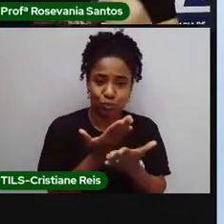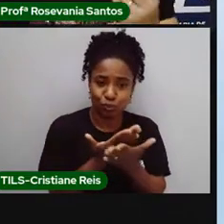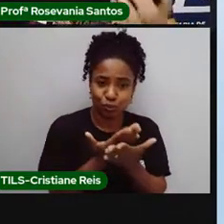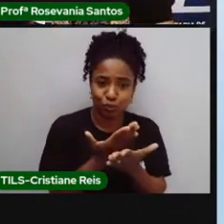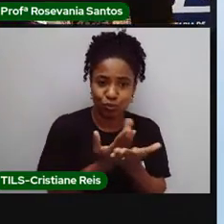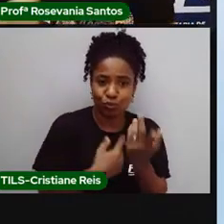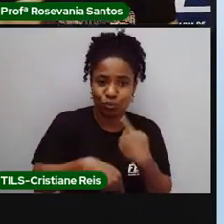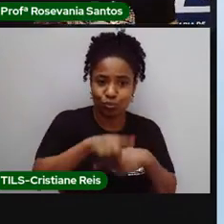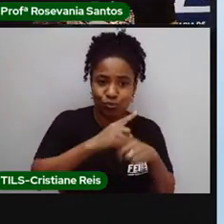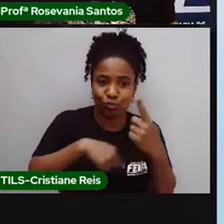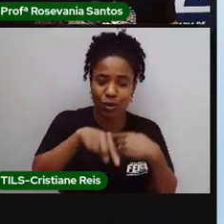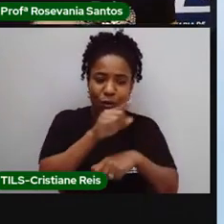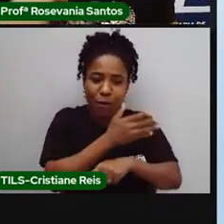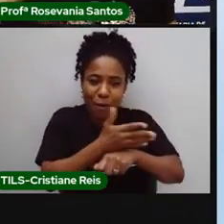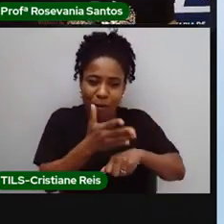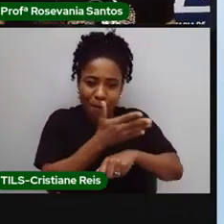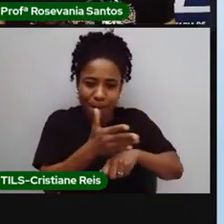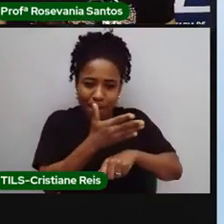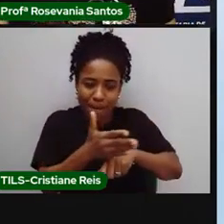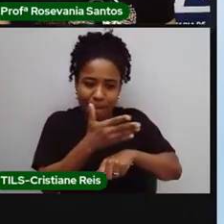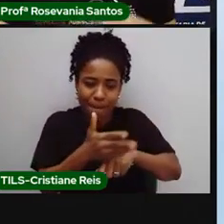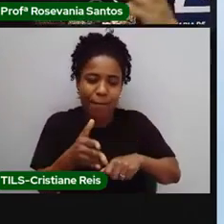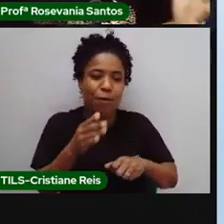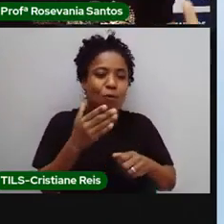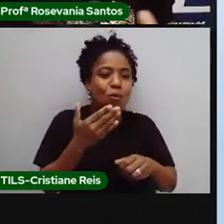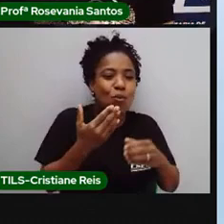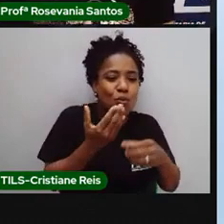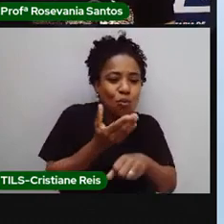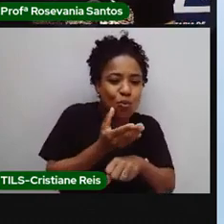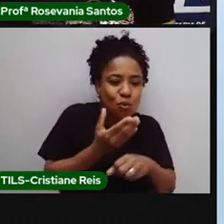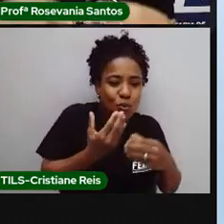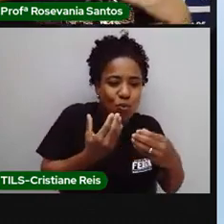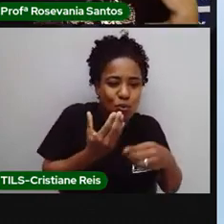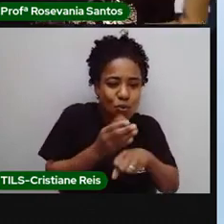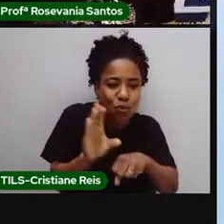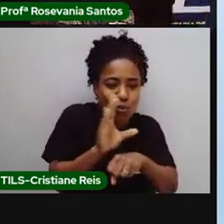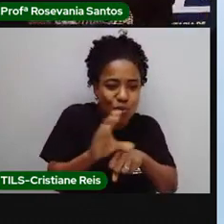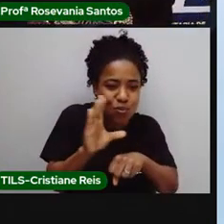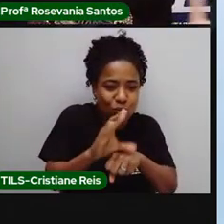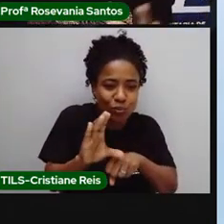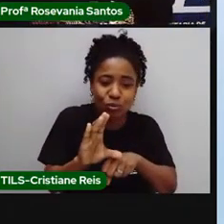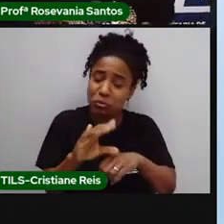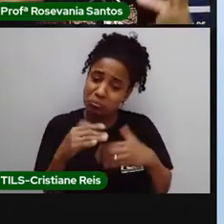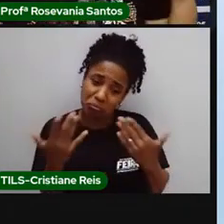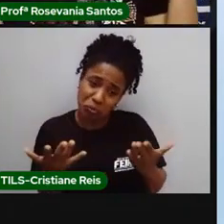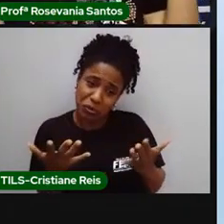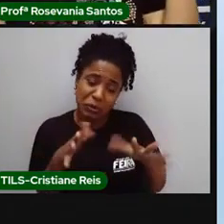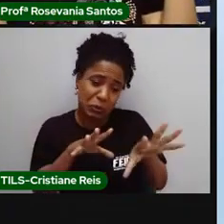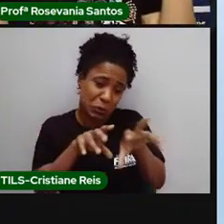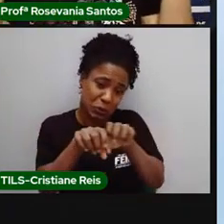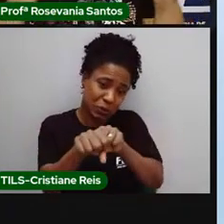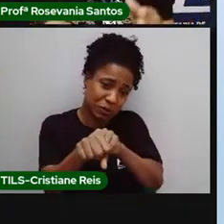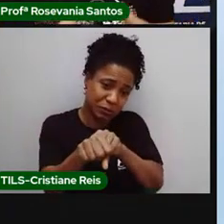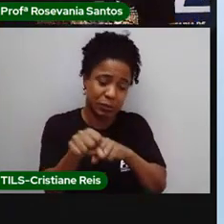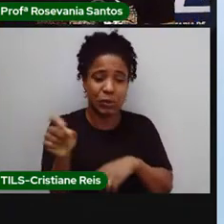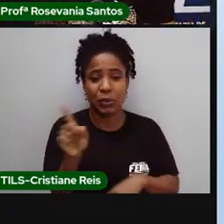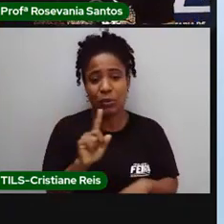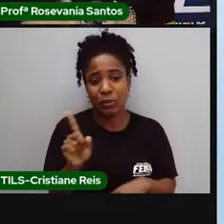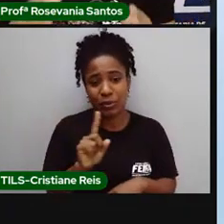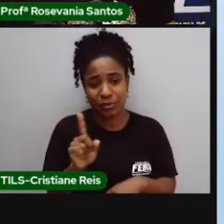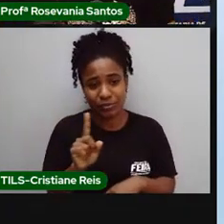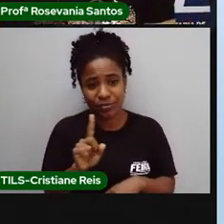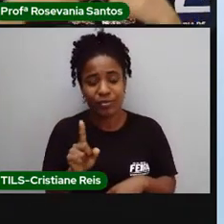passou por um curso de treinamento, se qualificou ou não, né, e